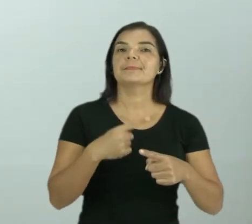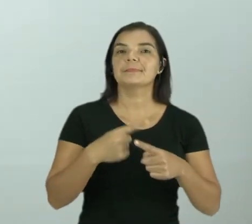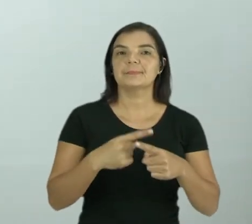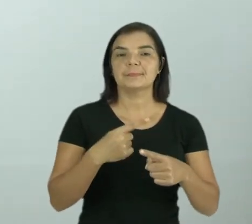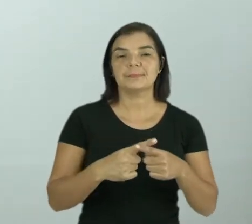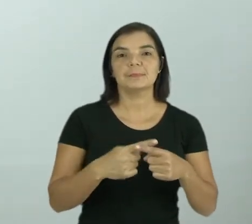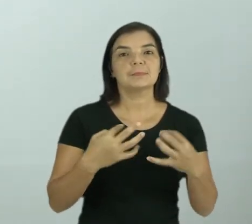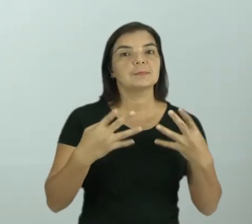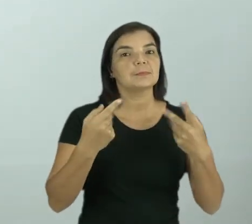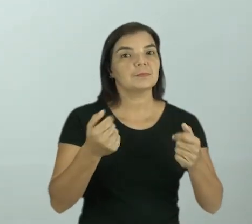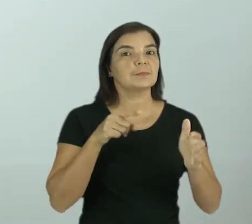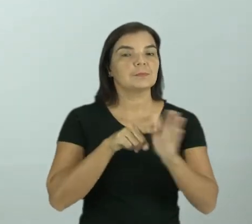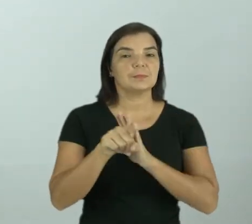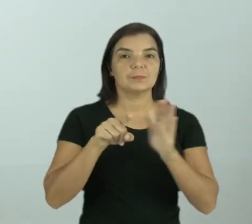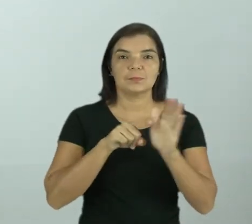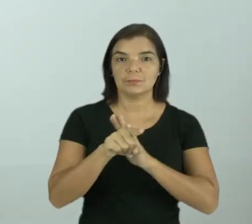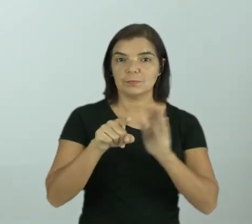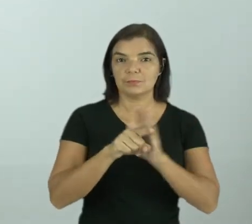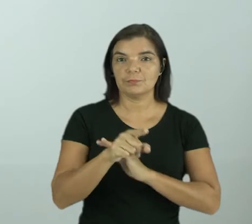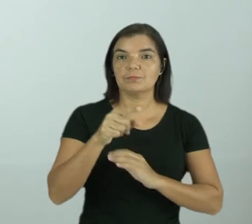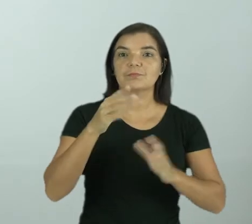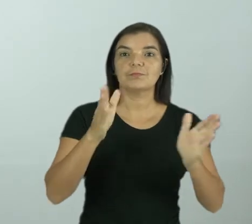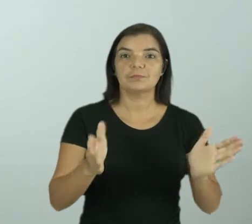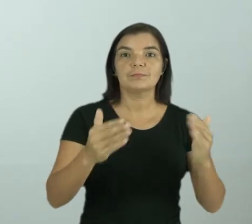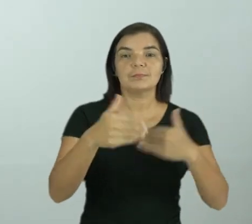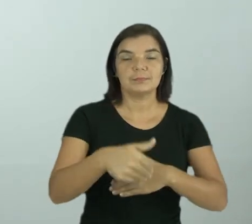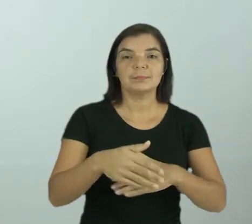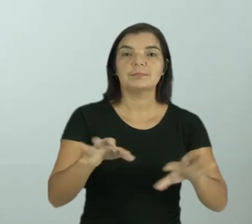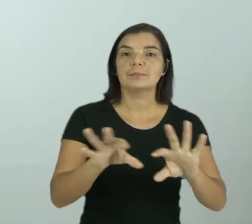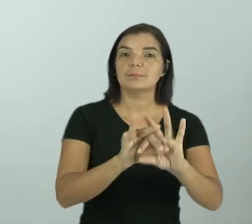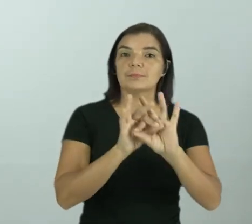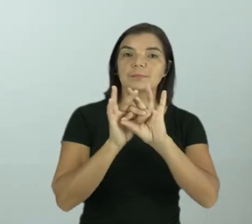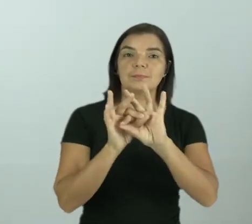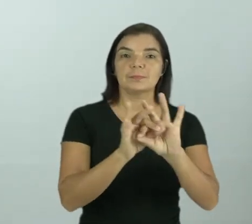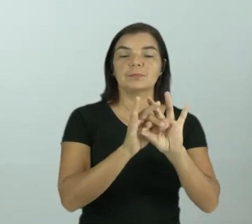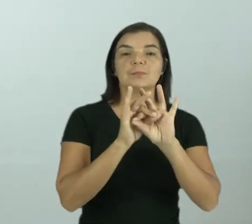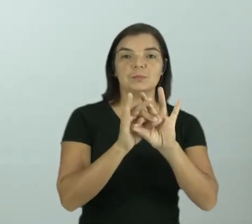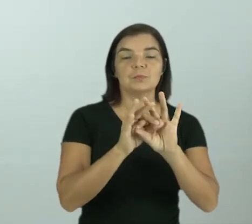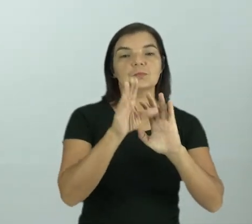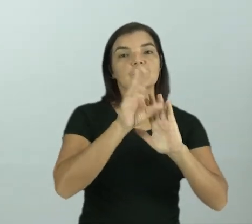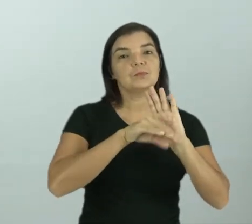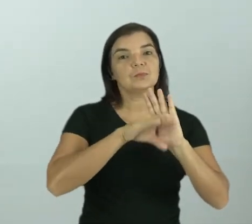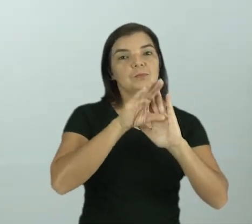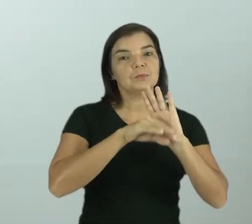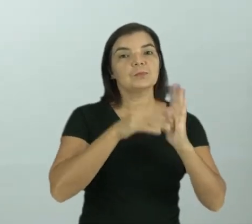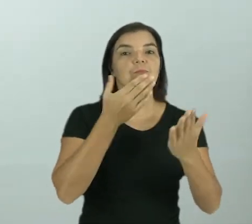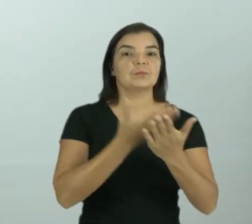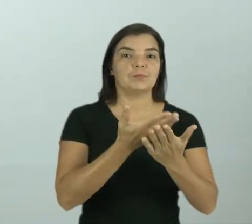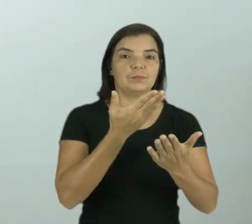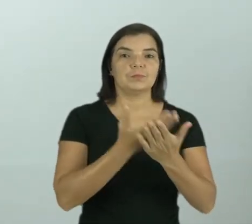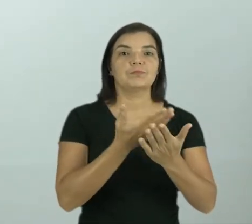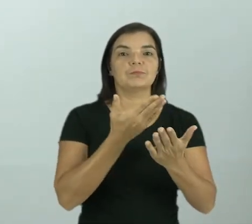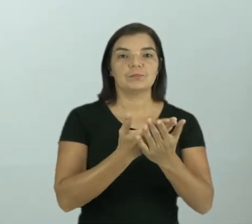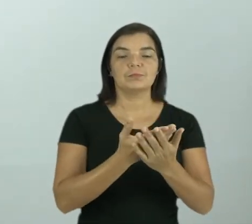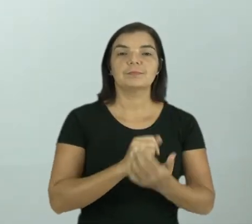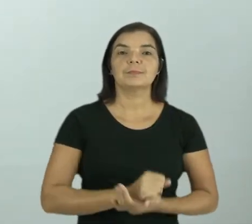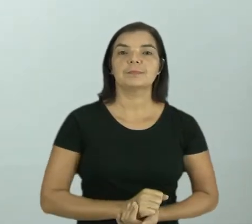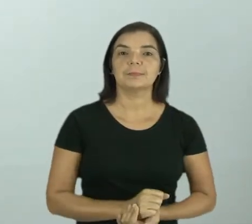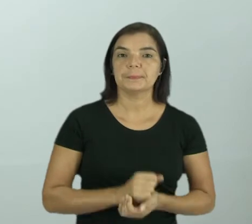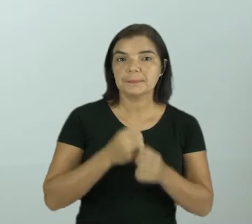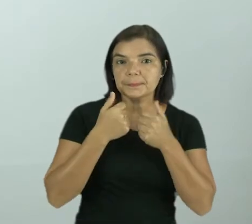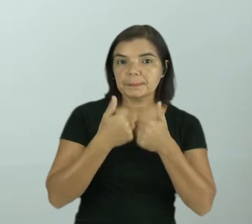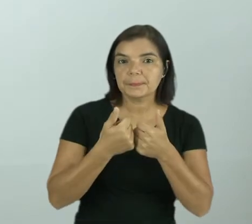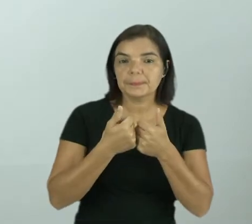todas as perguntas que estão aqui estão relacionadas ao conteúdo que nós estudamos nessas aulas.